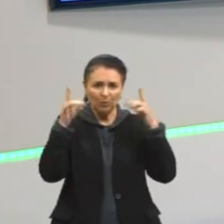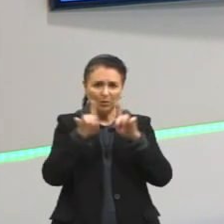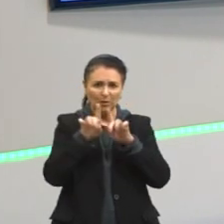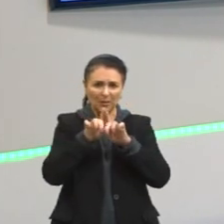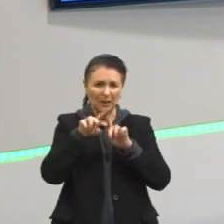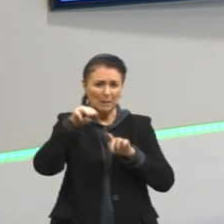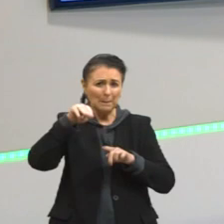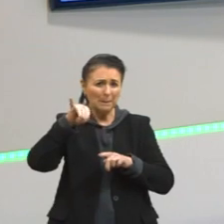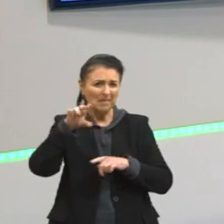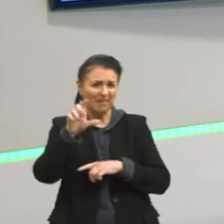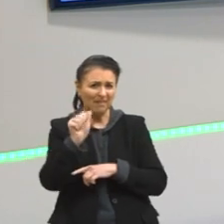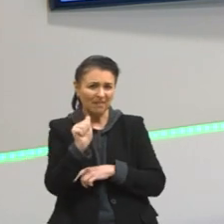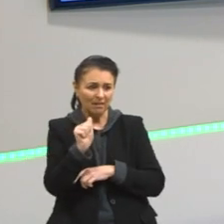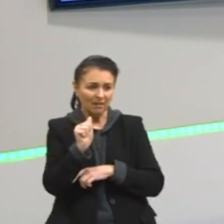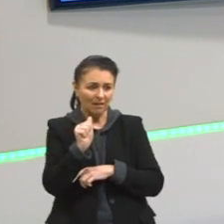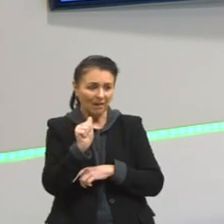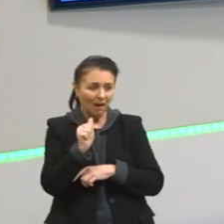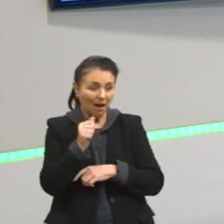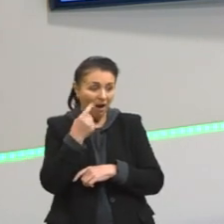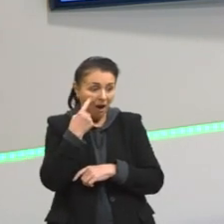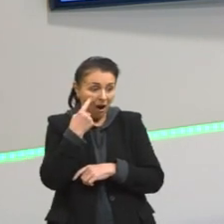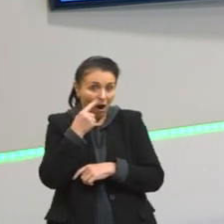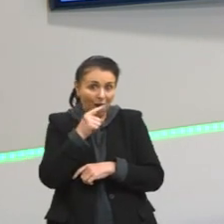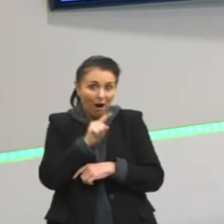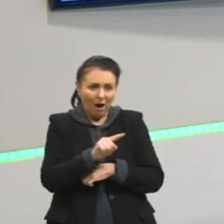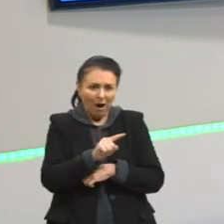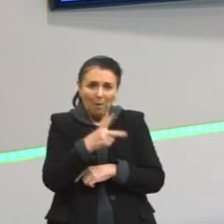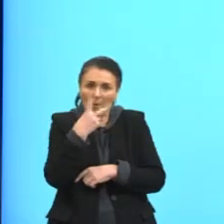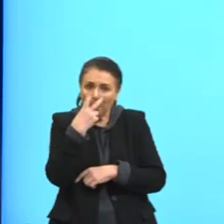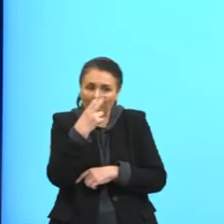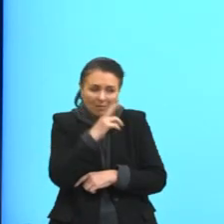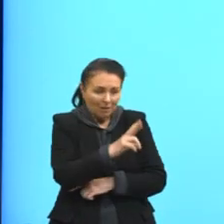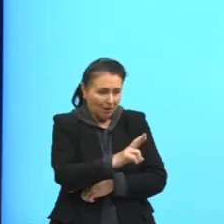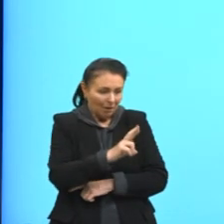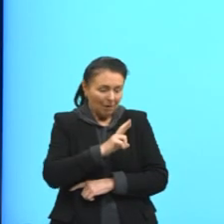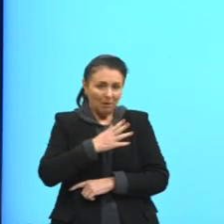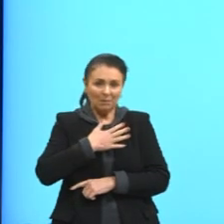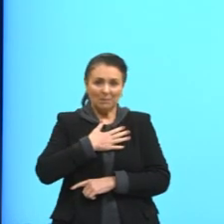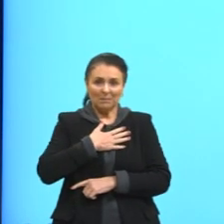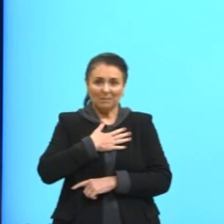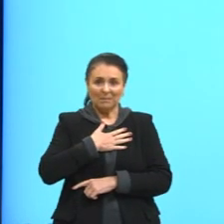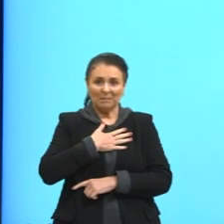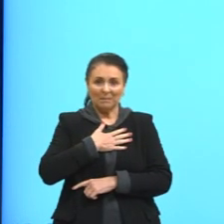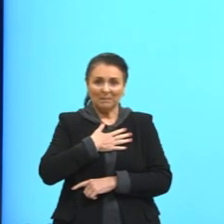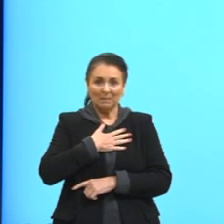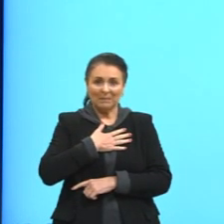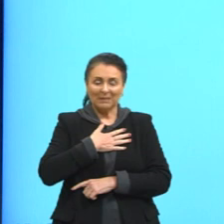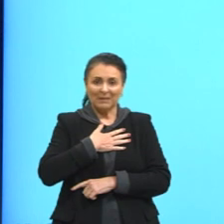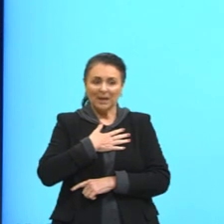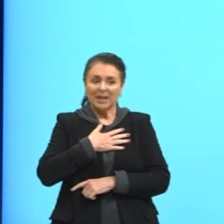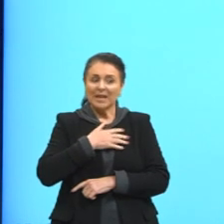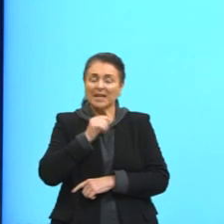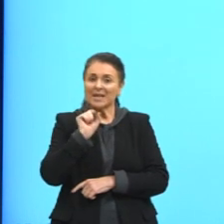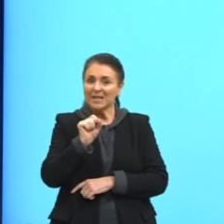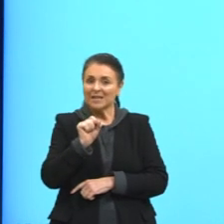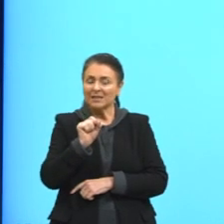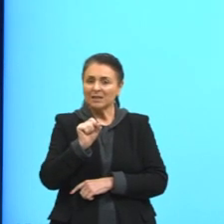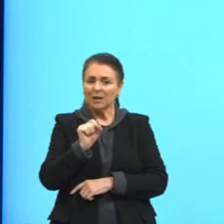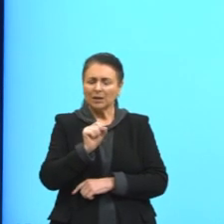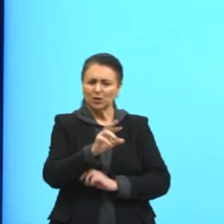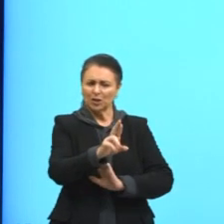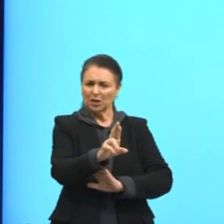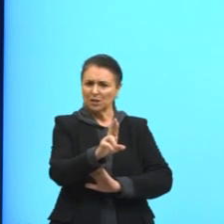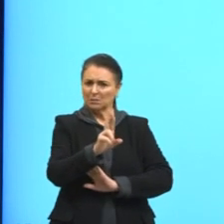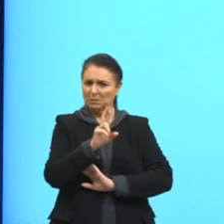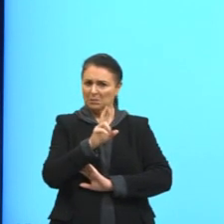e vocês dizem assim, olha lá, parece que está me respondendo. Essa questão de responder